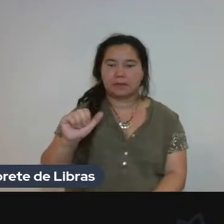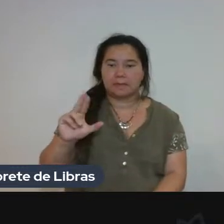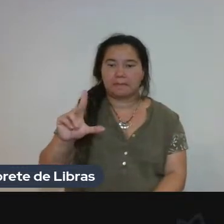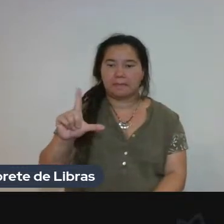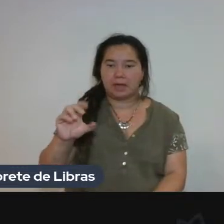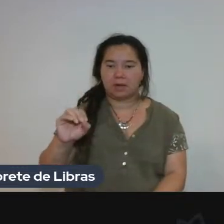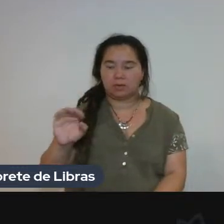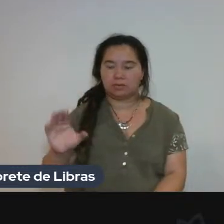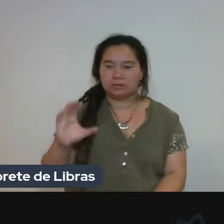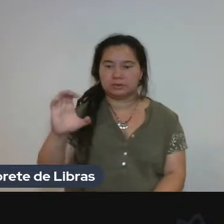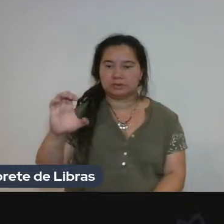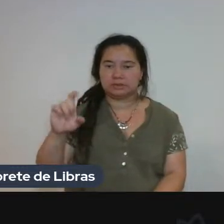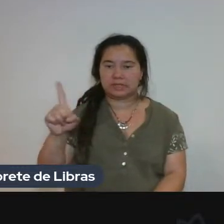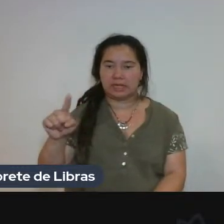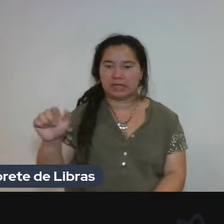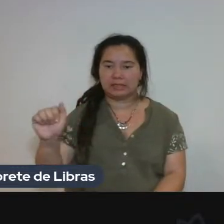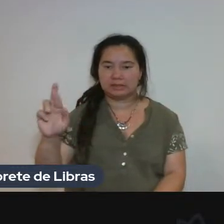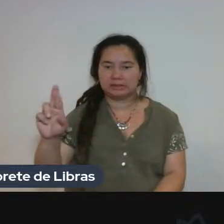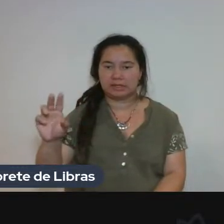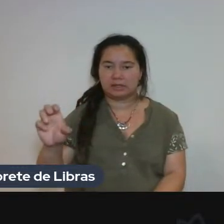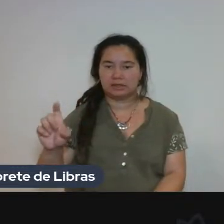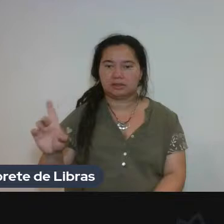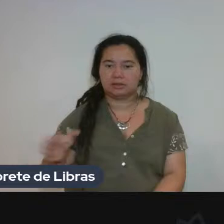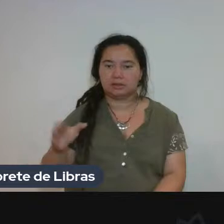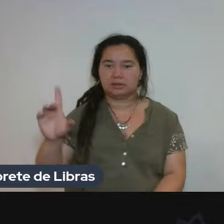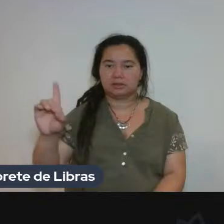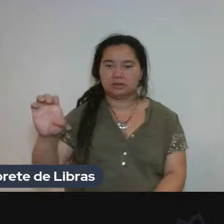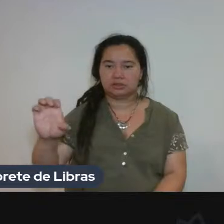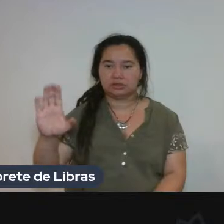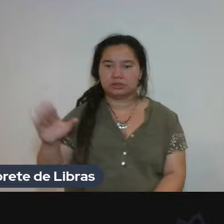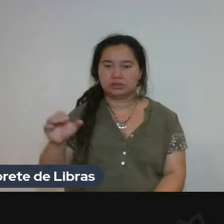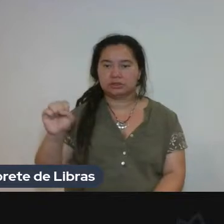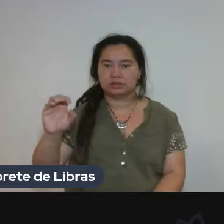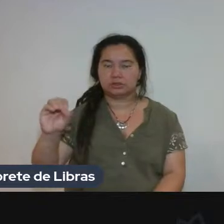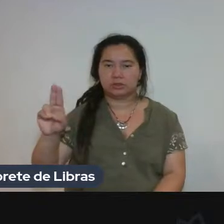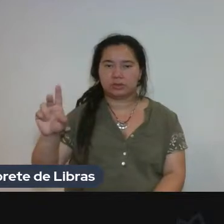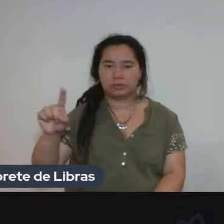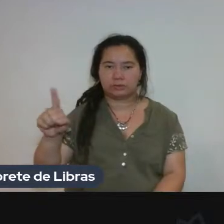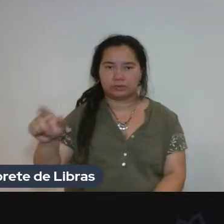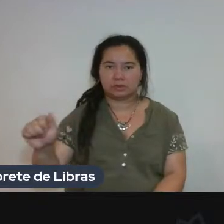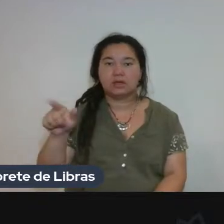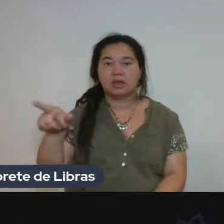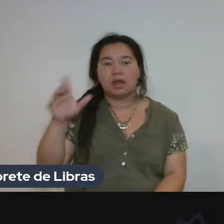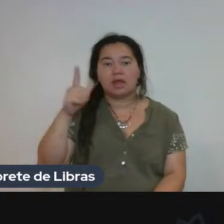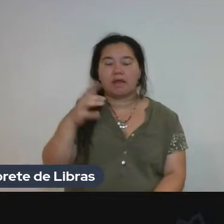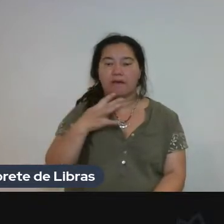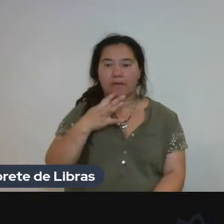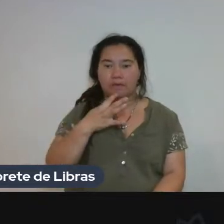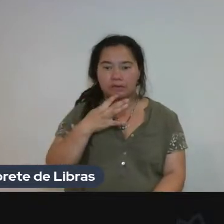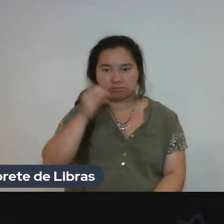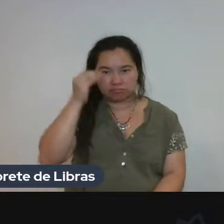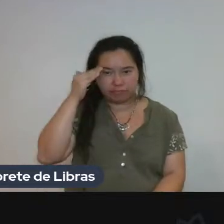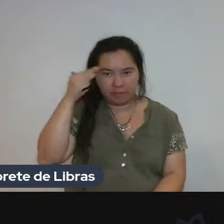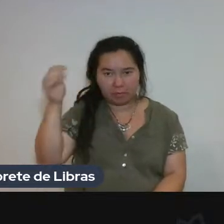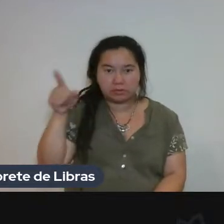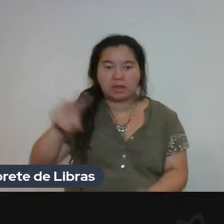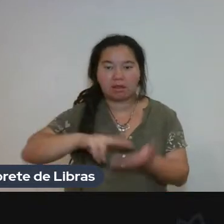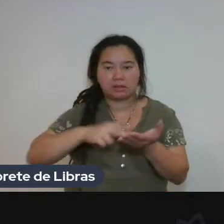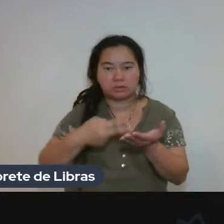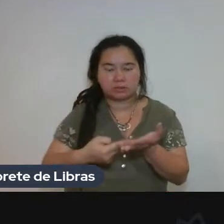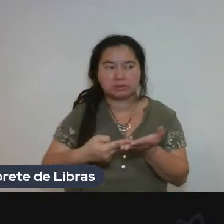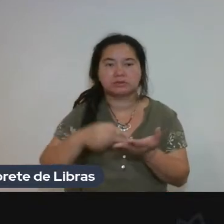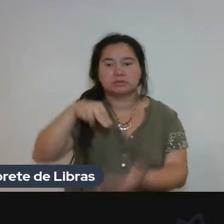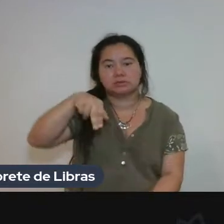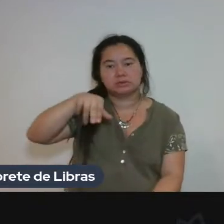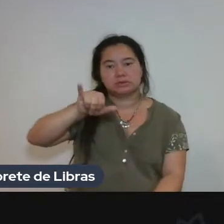tradutor do alemão muito conhecido no Brasil, para quem lê LIT. Então, ele que o tradutor do LIT em Brasil. E está concluindo